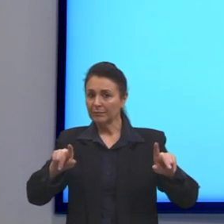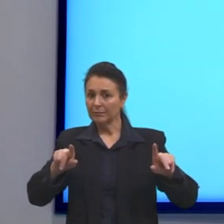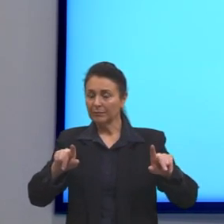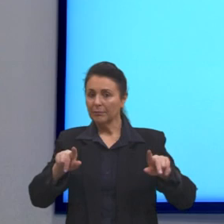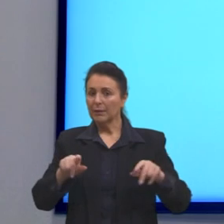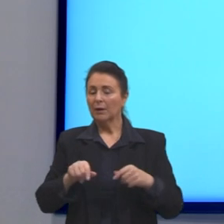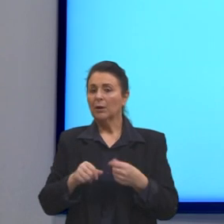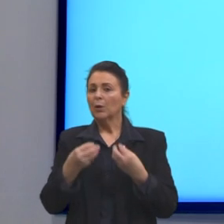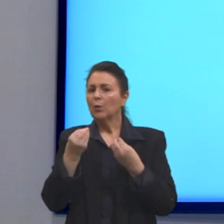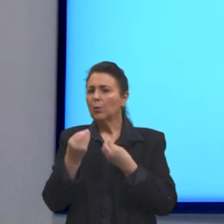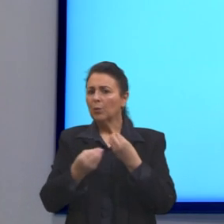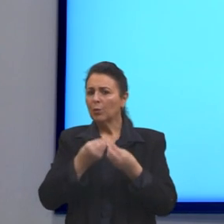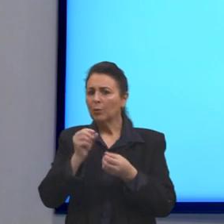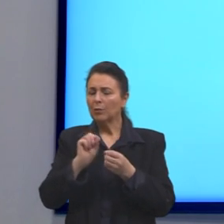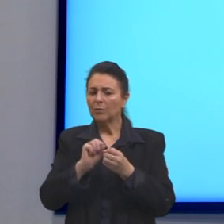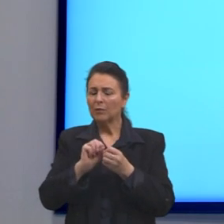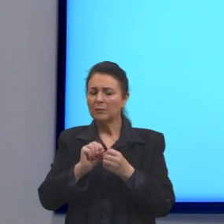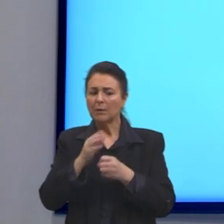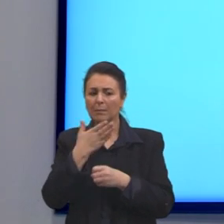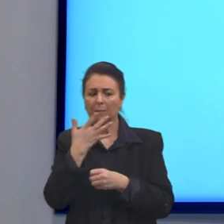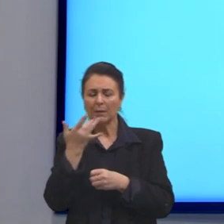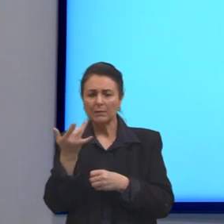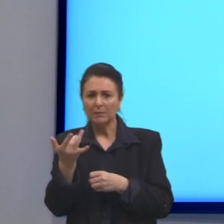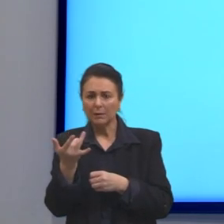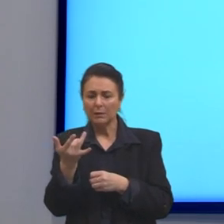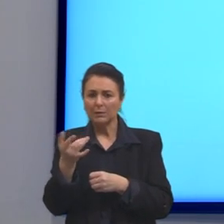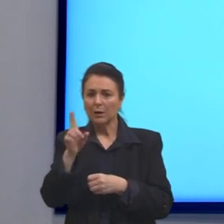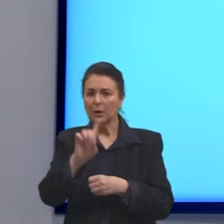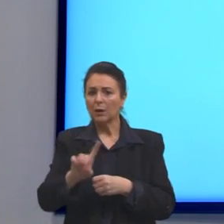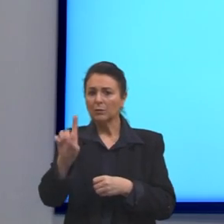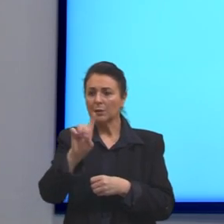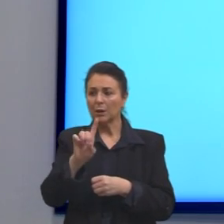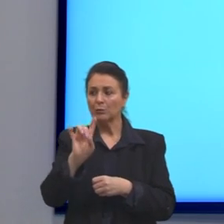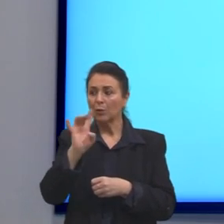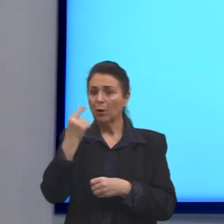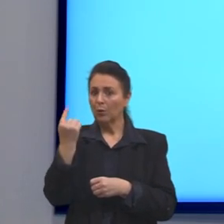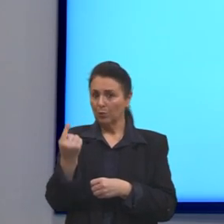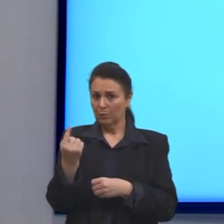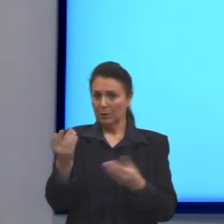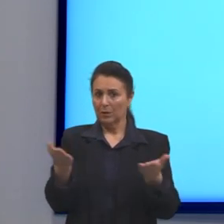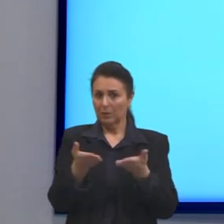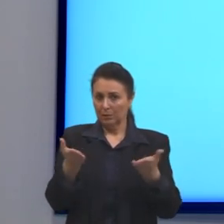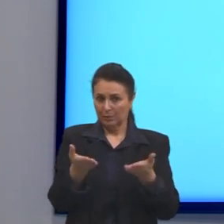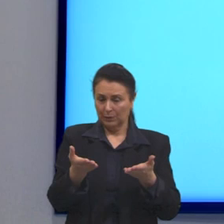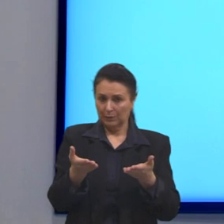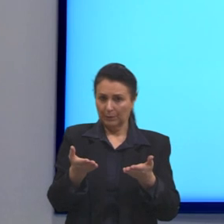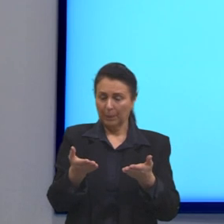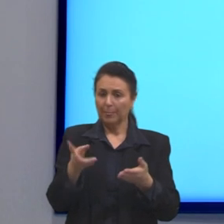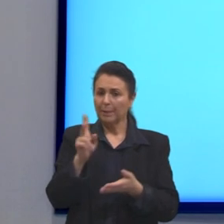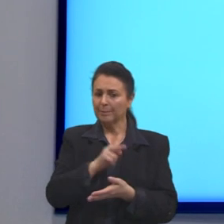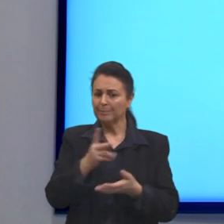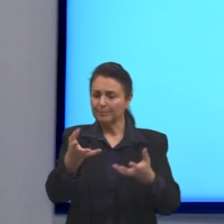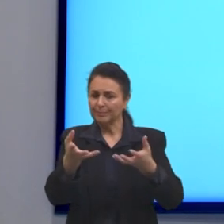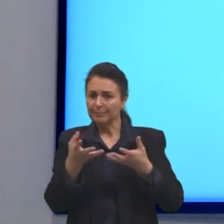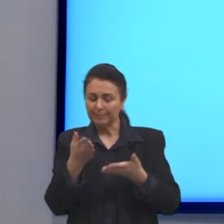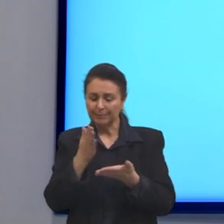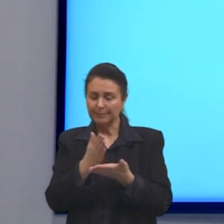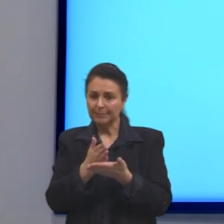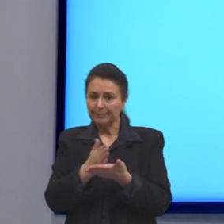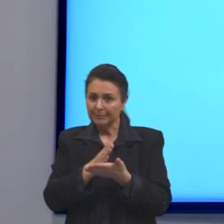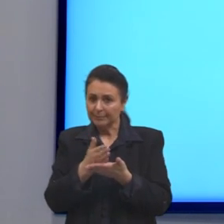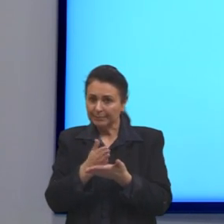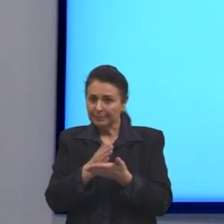Uma das formas para ficar mais fácil é trabalhar com somente uma delas. E como aqui eu quero ali metade